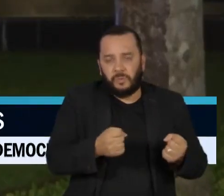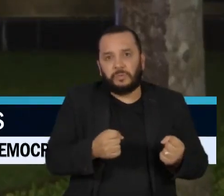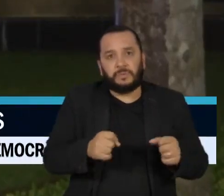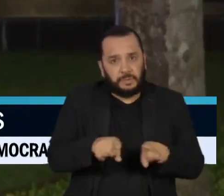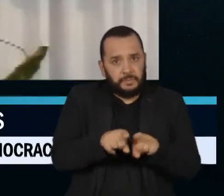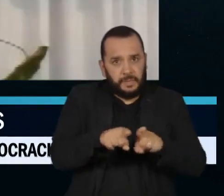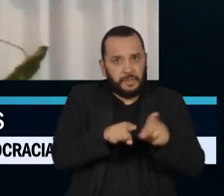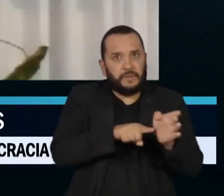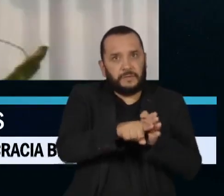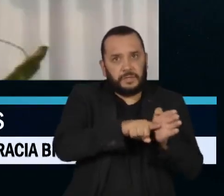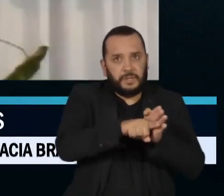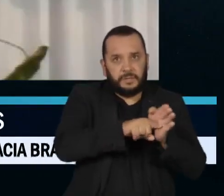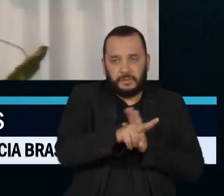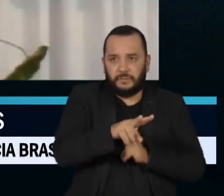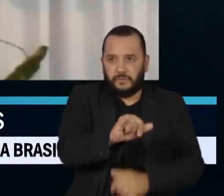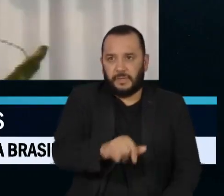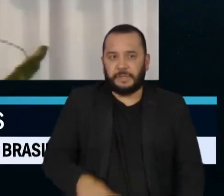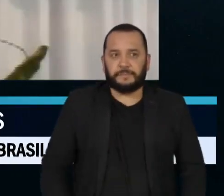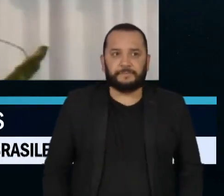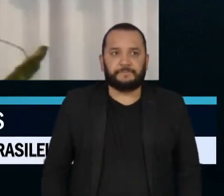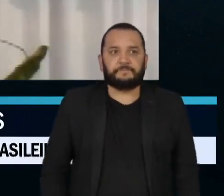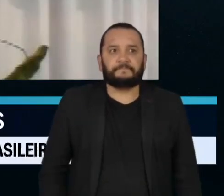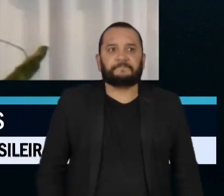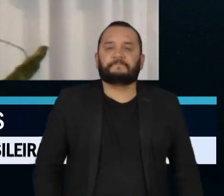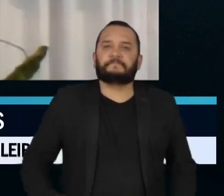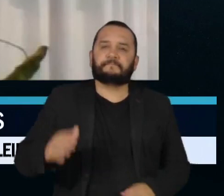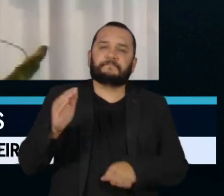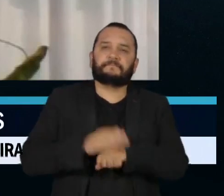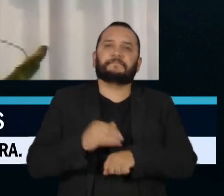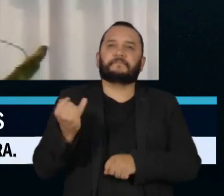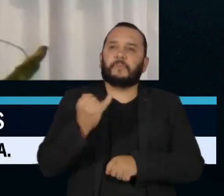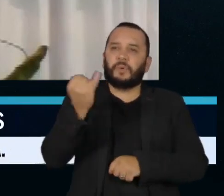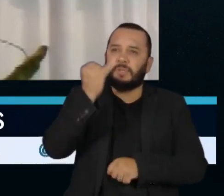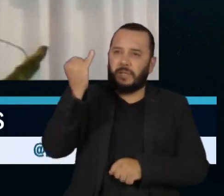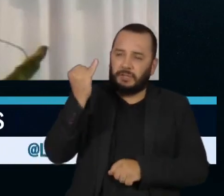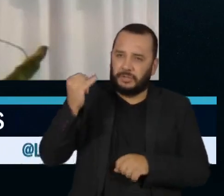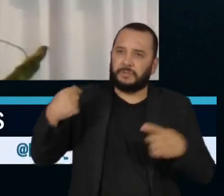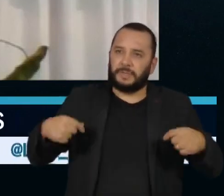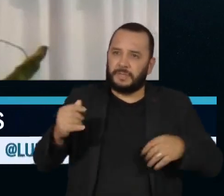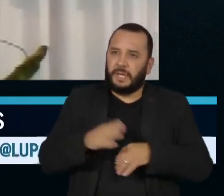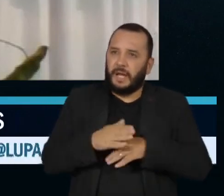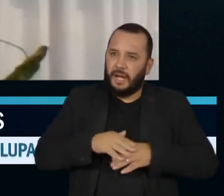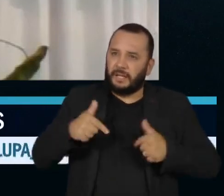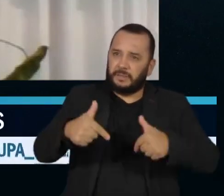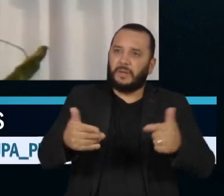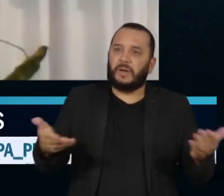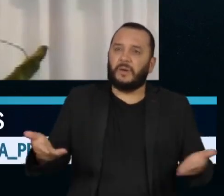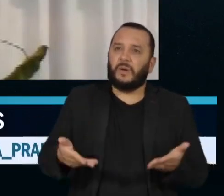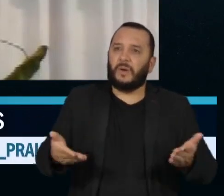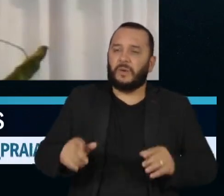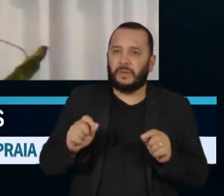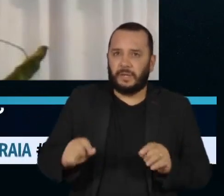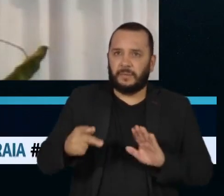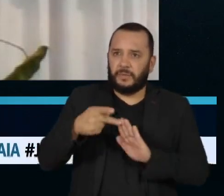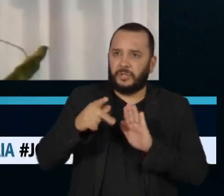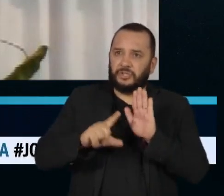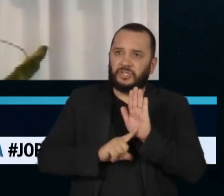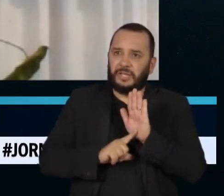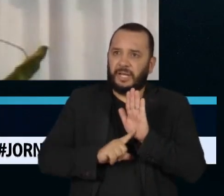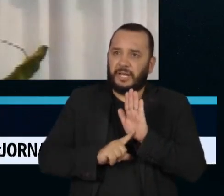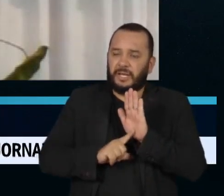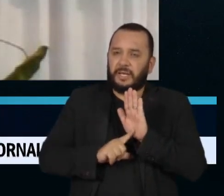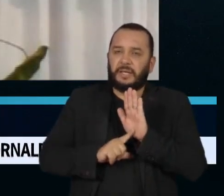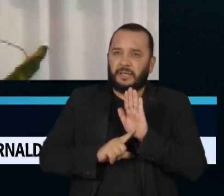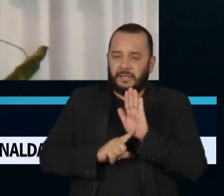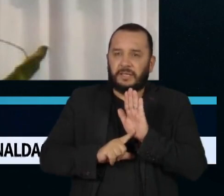investigações. O mais importante que tem que ser feito e de saída é o projeto de lei complementar